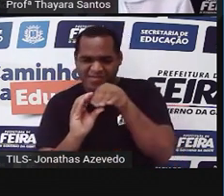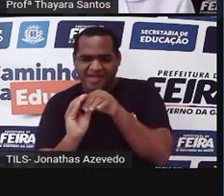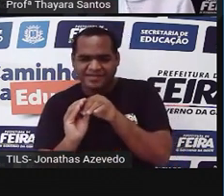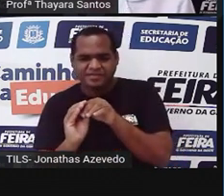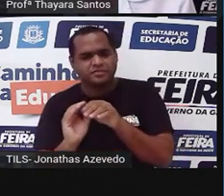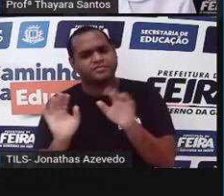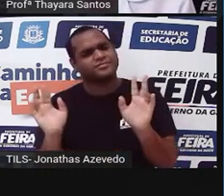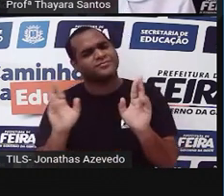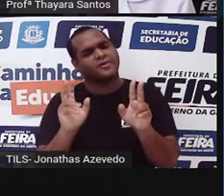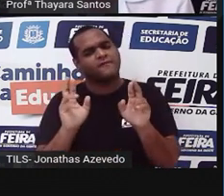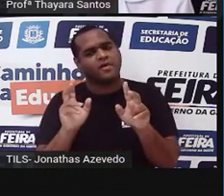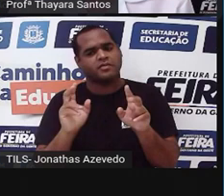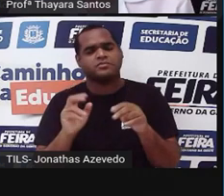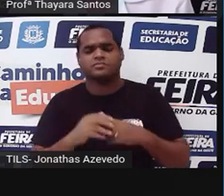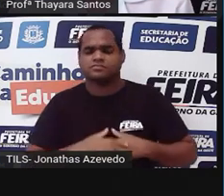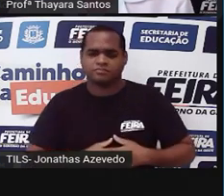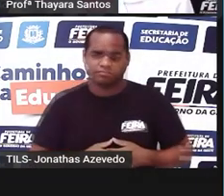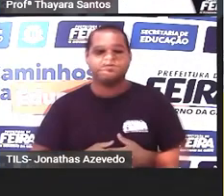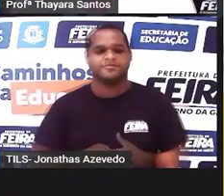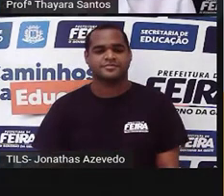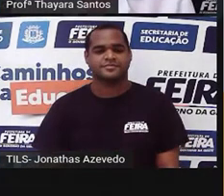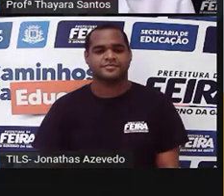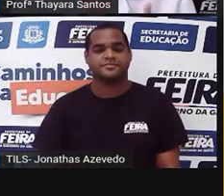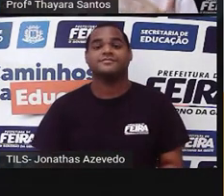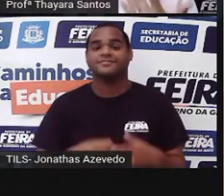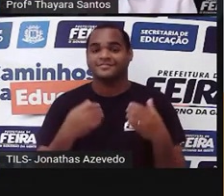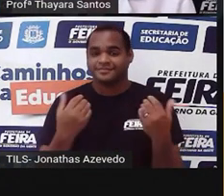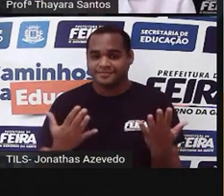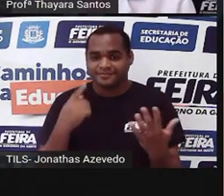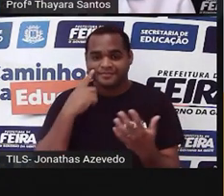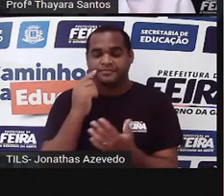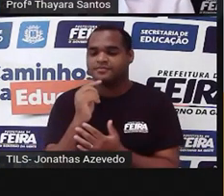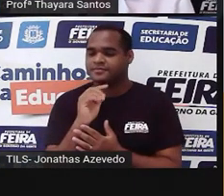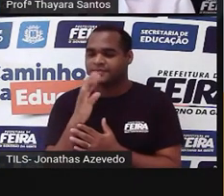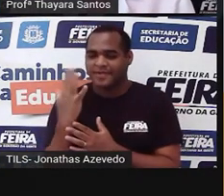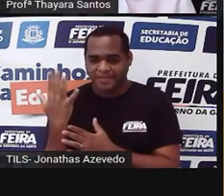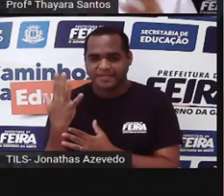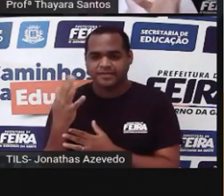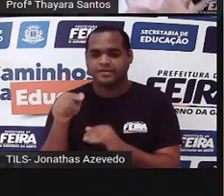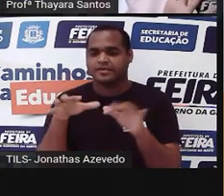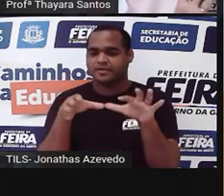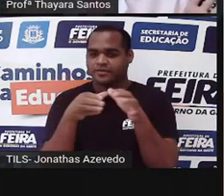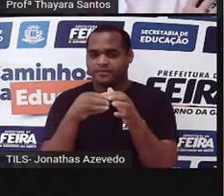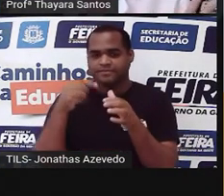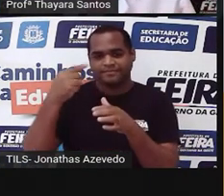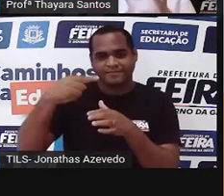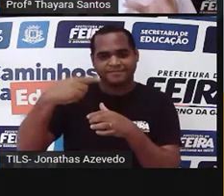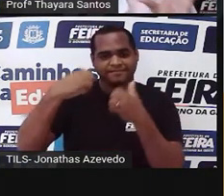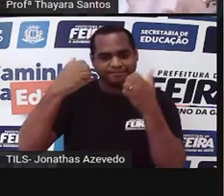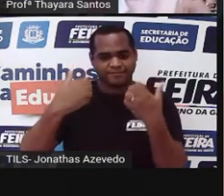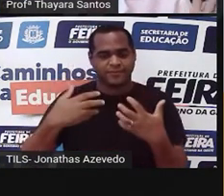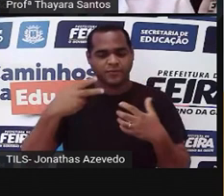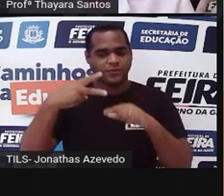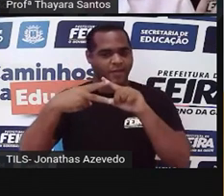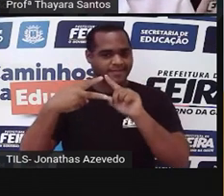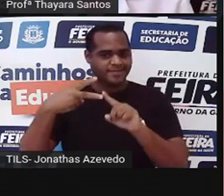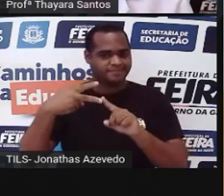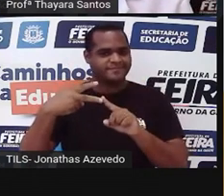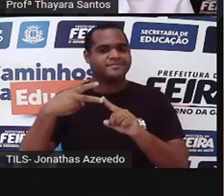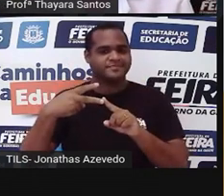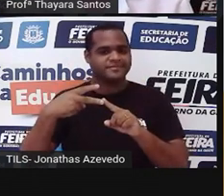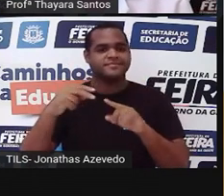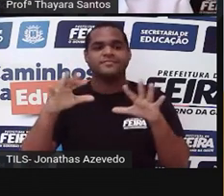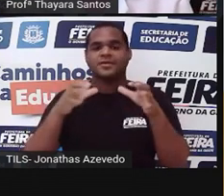vivos. Não é isso que elas fazem, tá? E as plantas, elas se dividem primeiro didaticamente em dois grandes grupos.